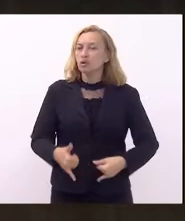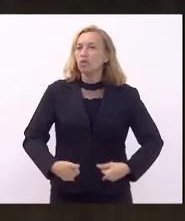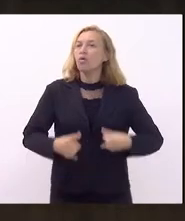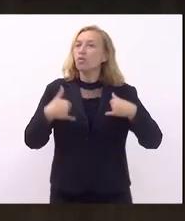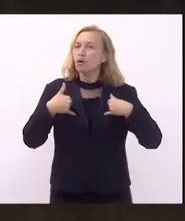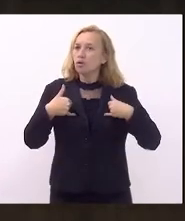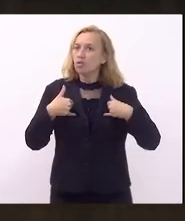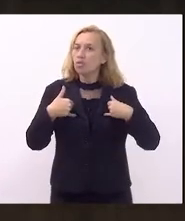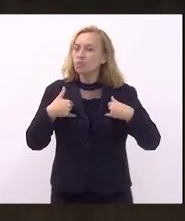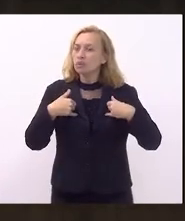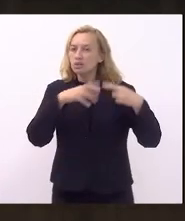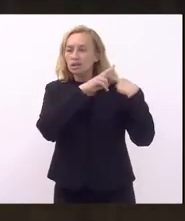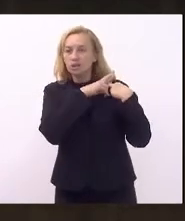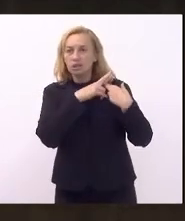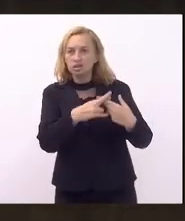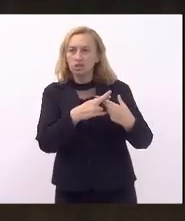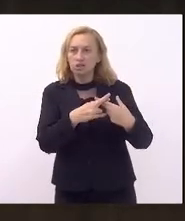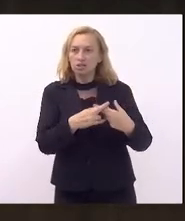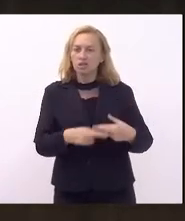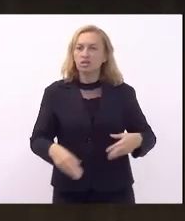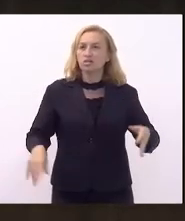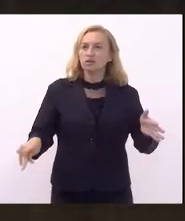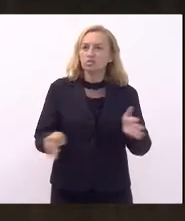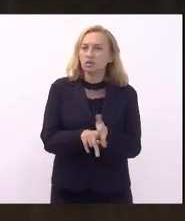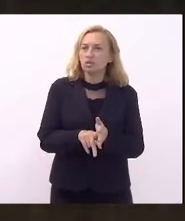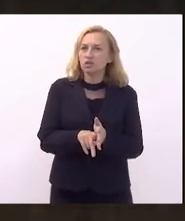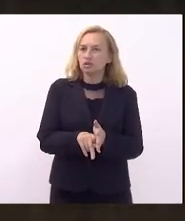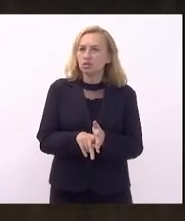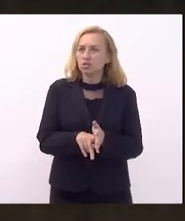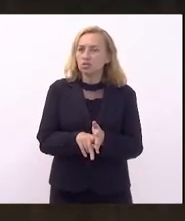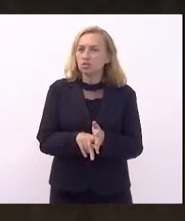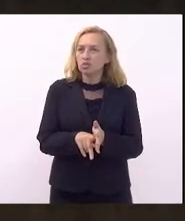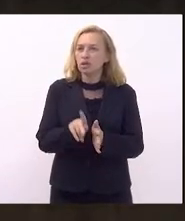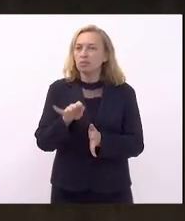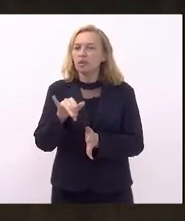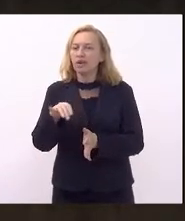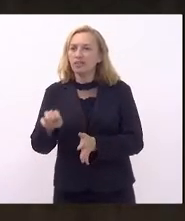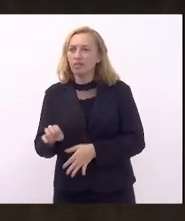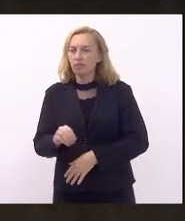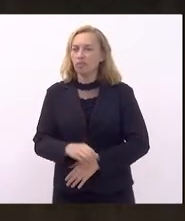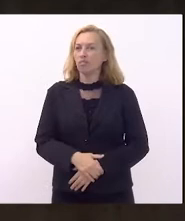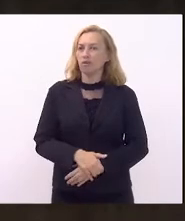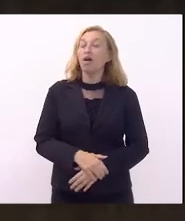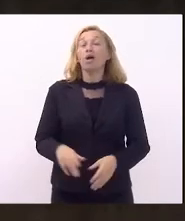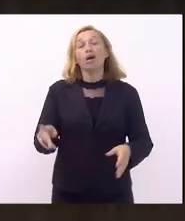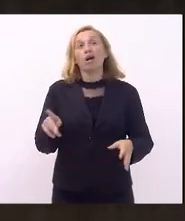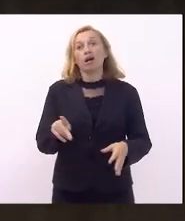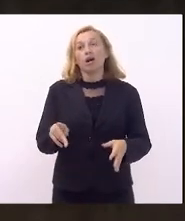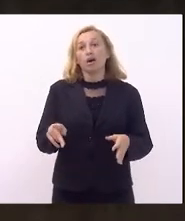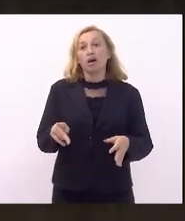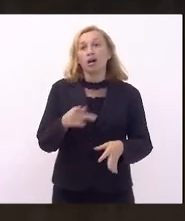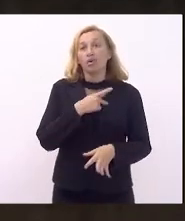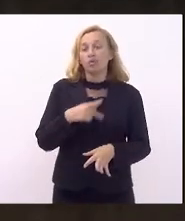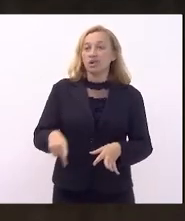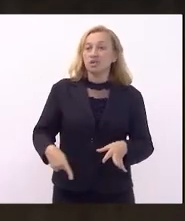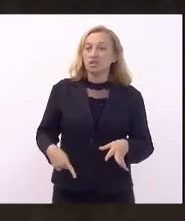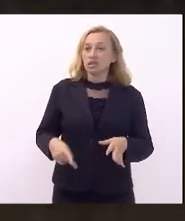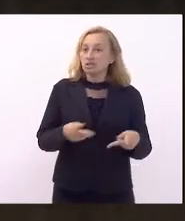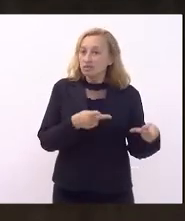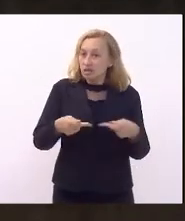orgulho de ser responsável pelo projeto nesse bienio. Presidente, rodamos o Estado,